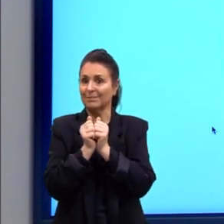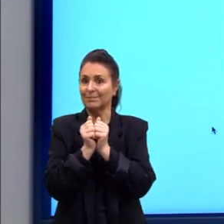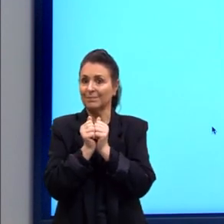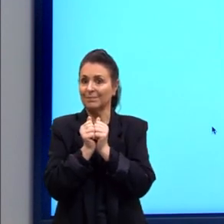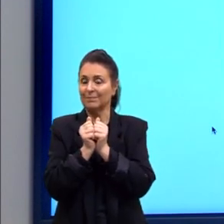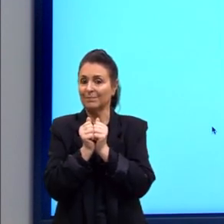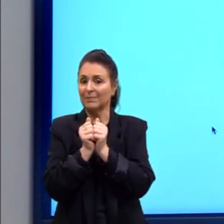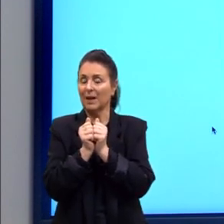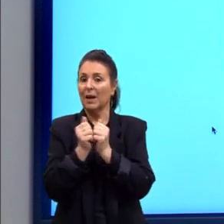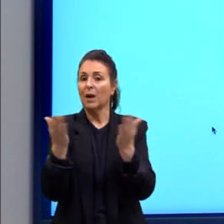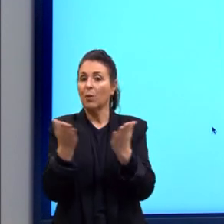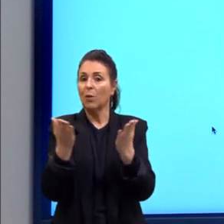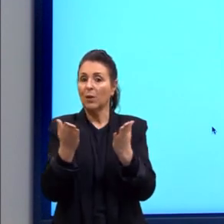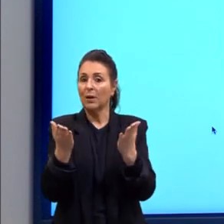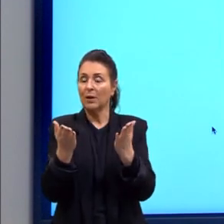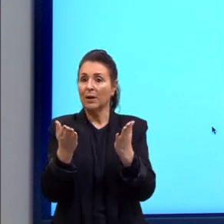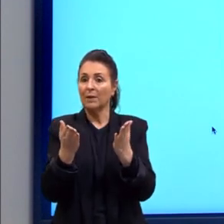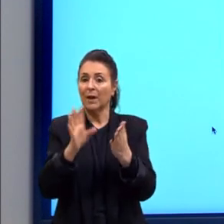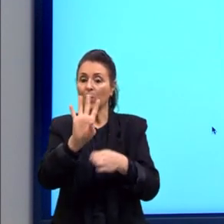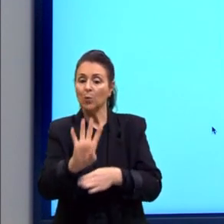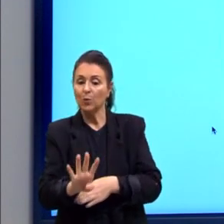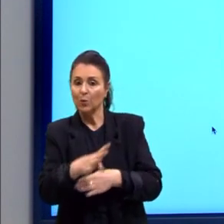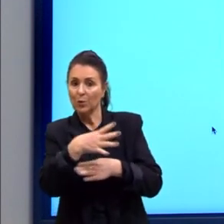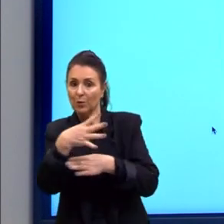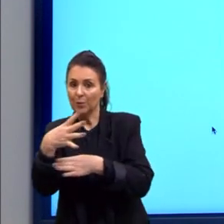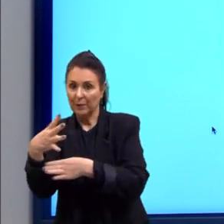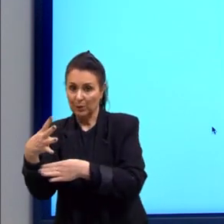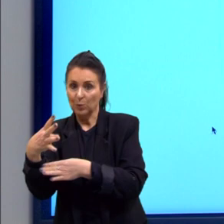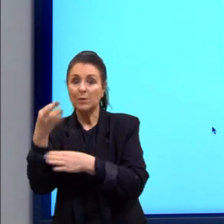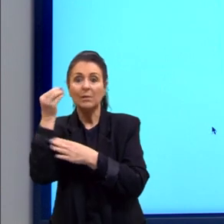Aqui nós temos um exemplo de cruzamento teste.